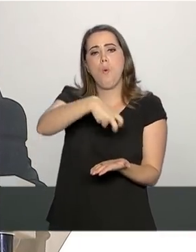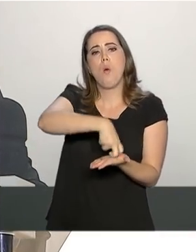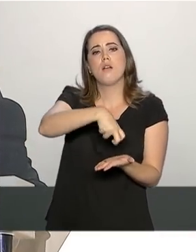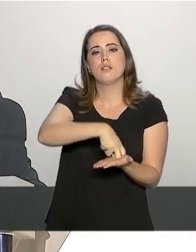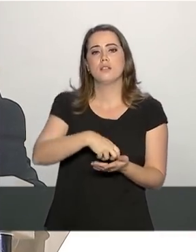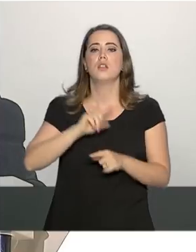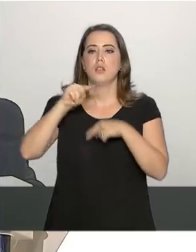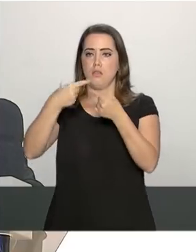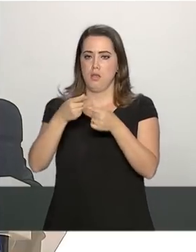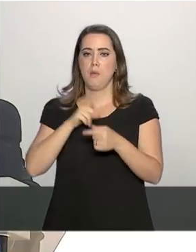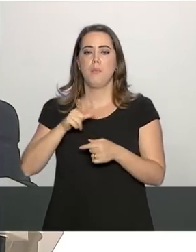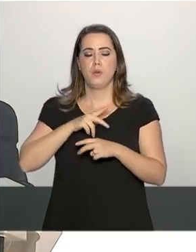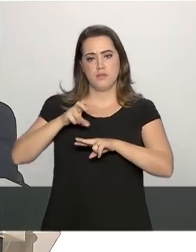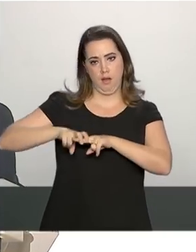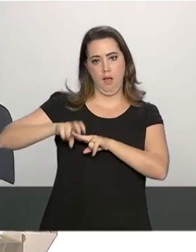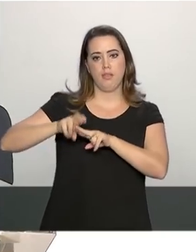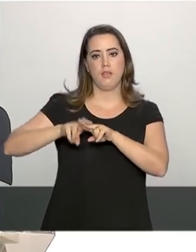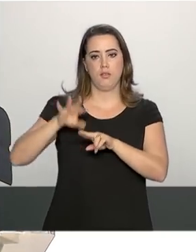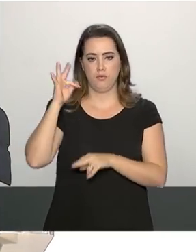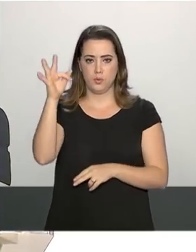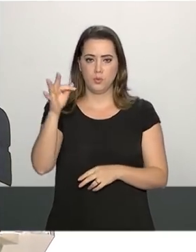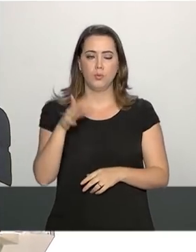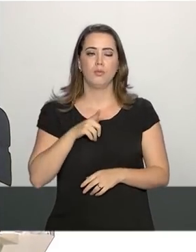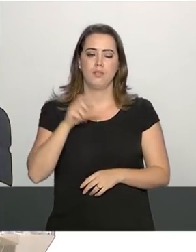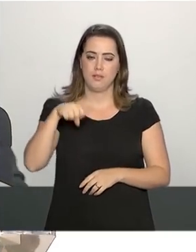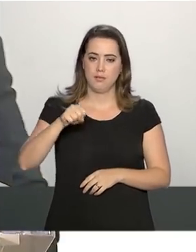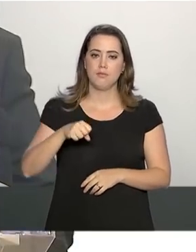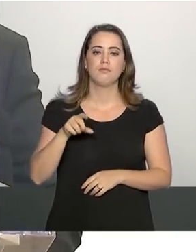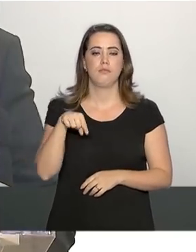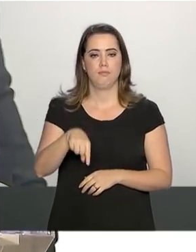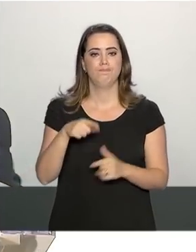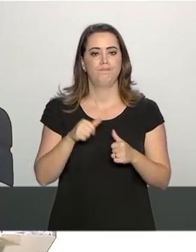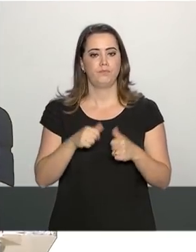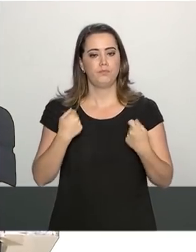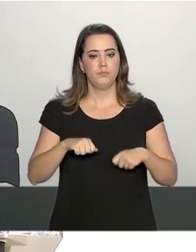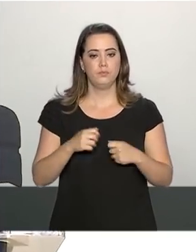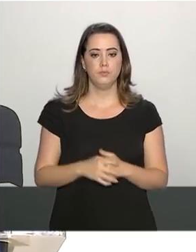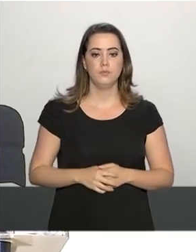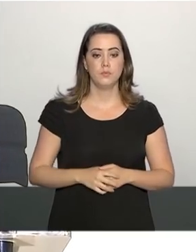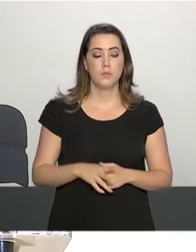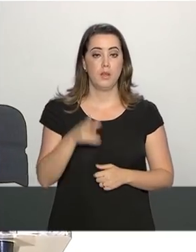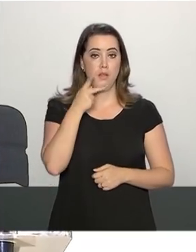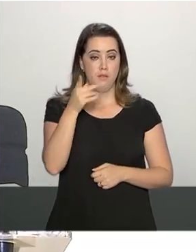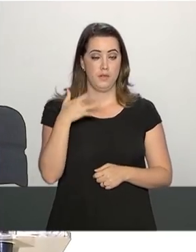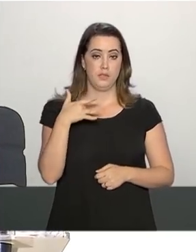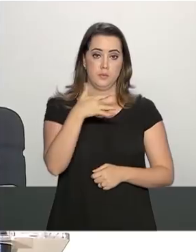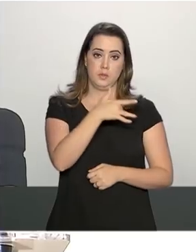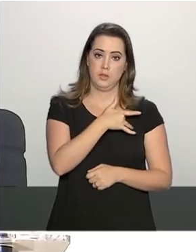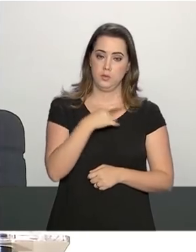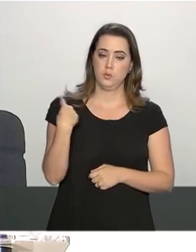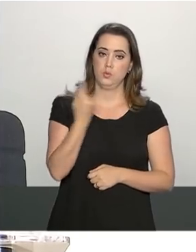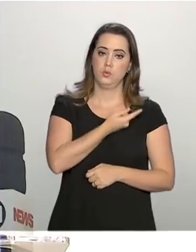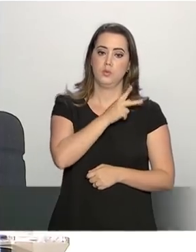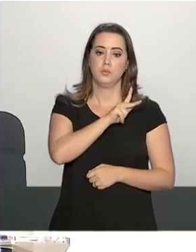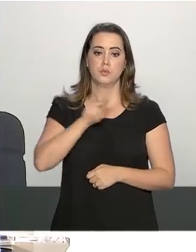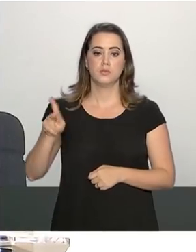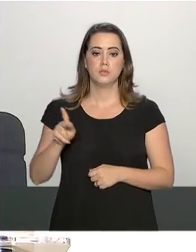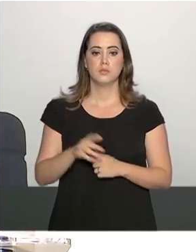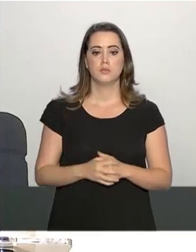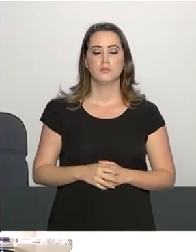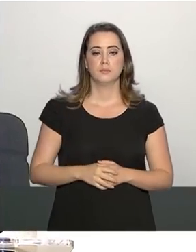vez vai ter cadeira aqui também, tá bem? Então vamos lá. Sobre o estado de saúde do nosso presidente.